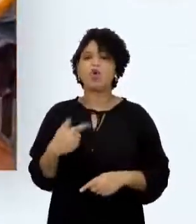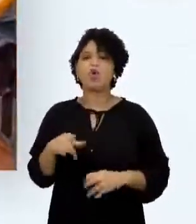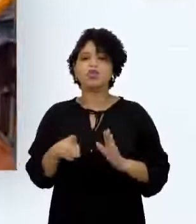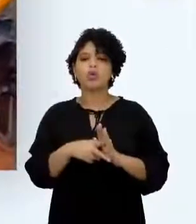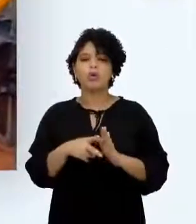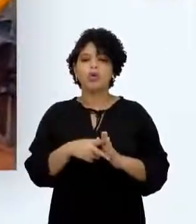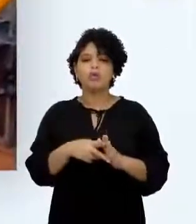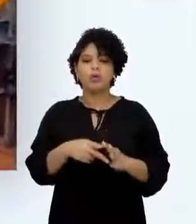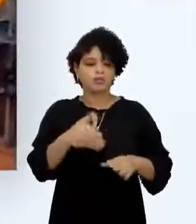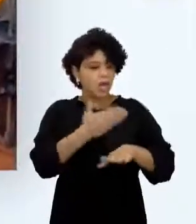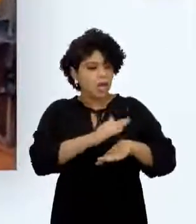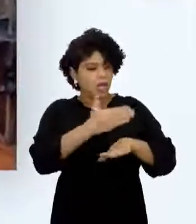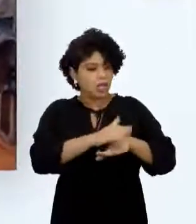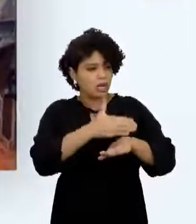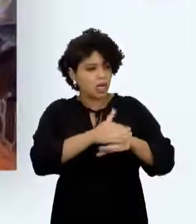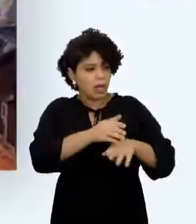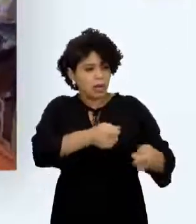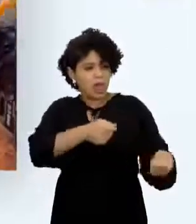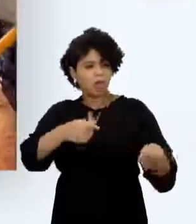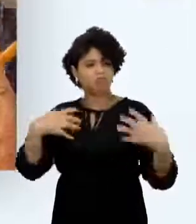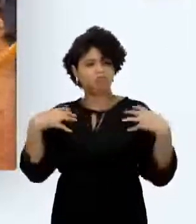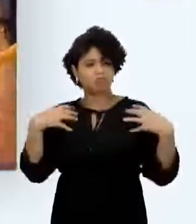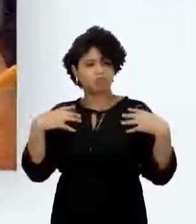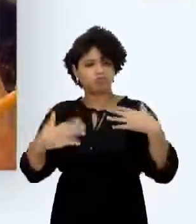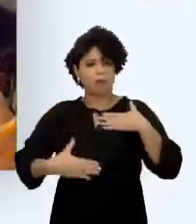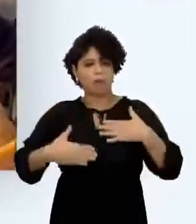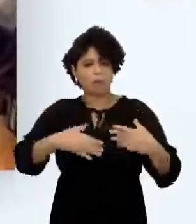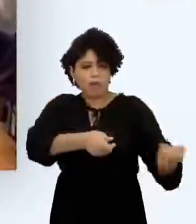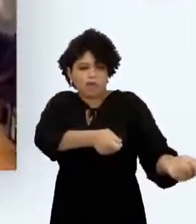Muita concentração e preparo físico